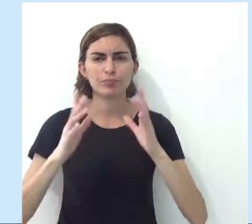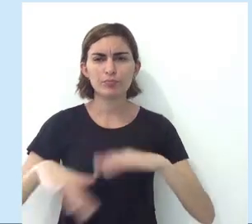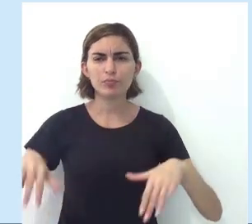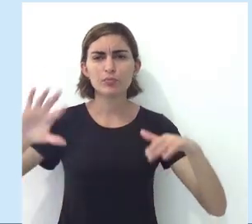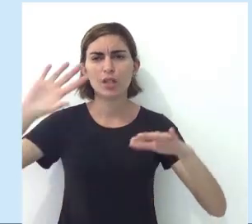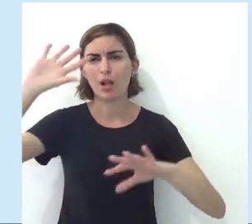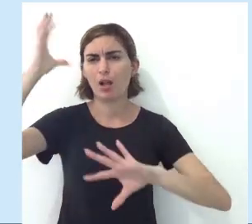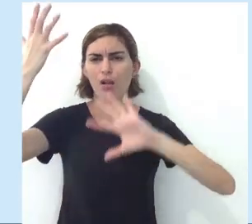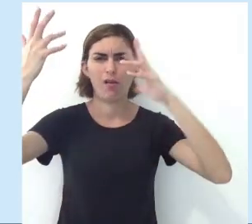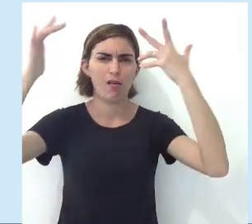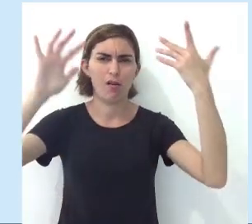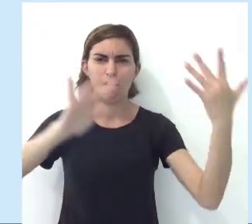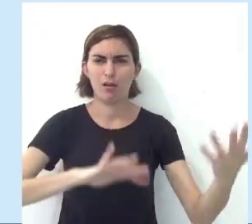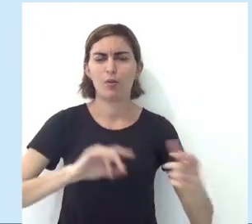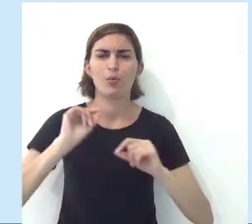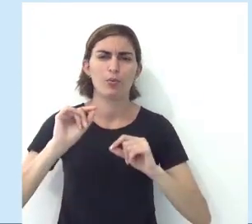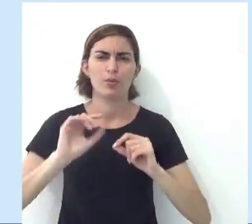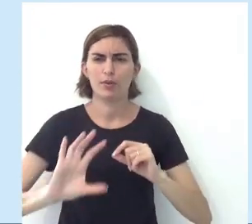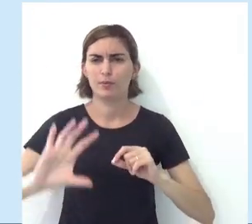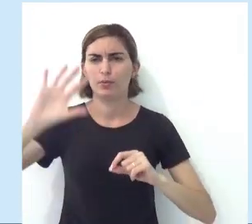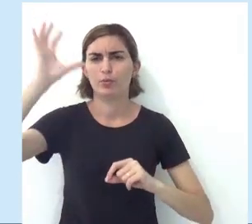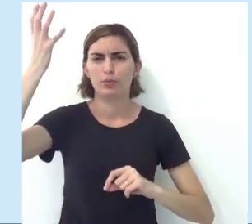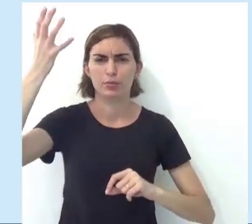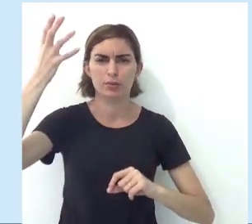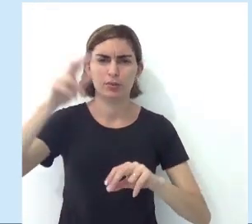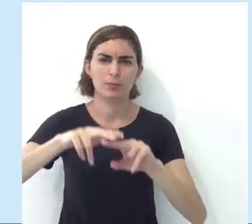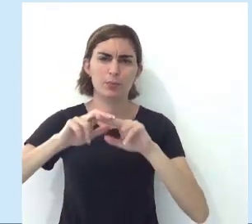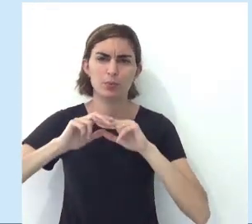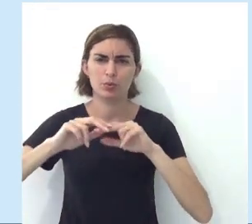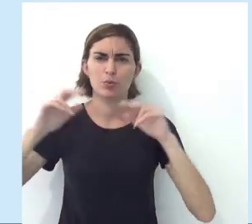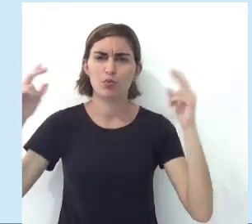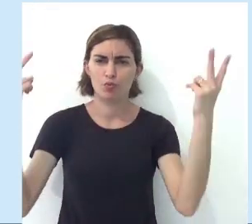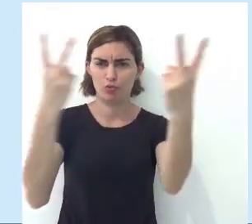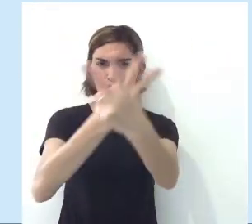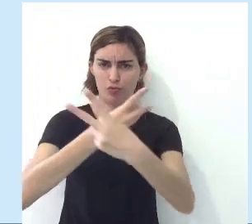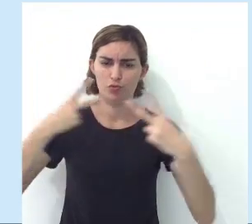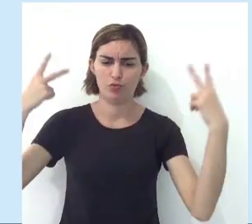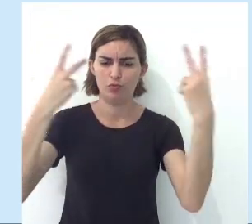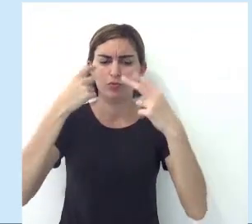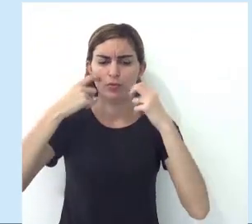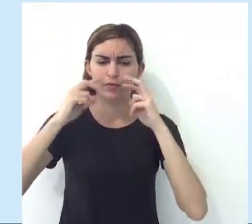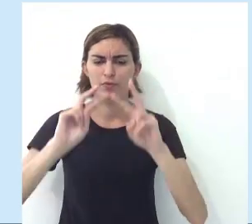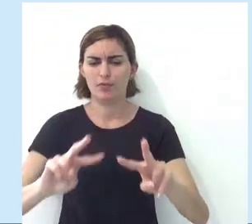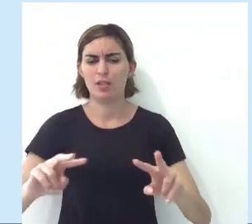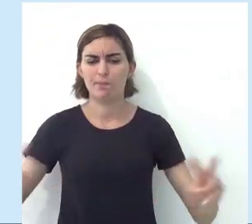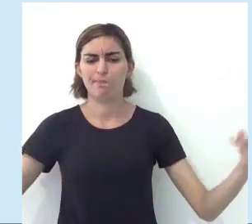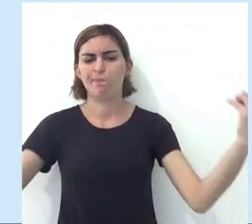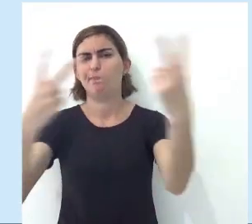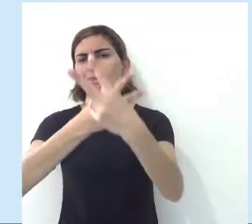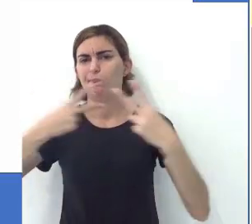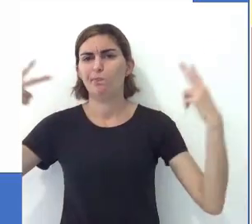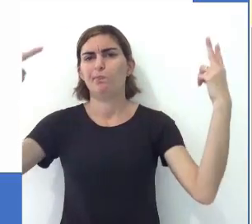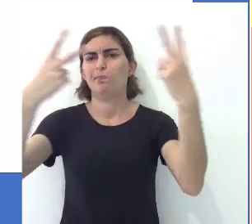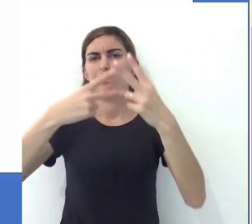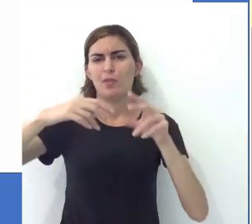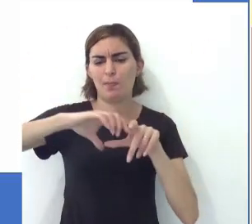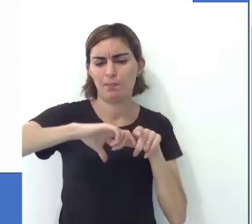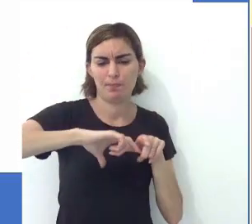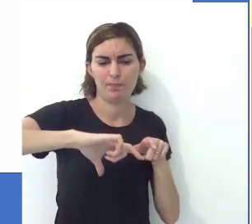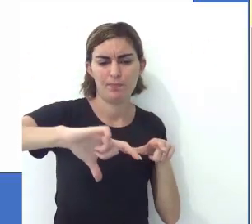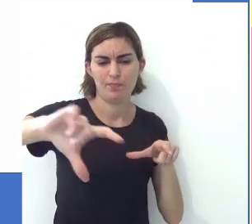foi um desastre ambiental ocorrido por conta da temporada de furacões, acompanha agora na tela, então,